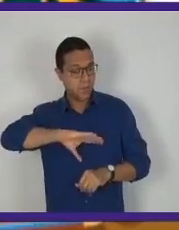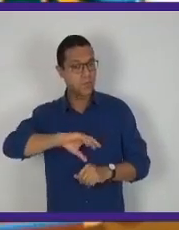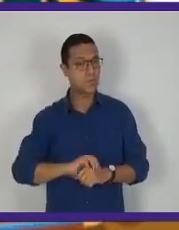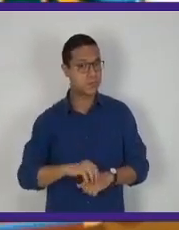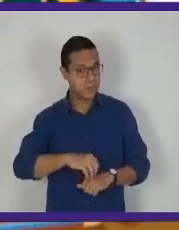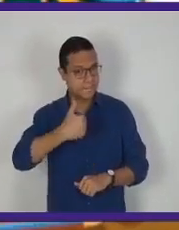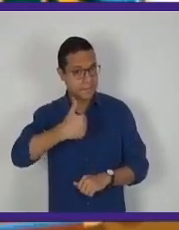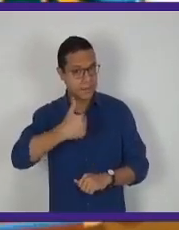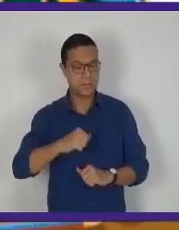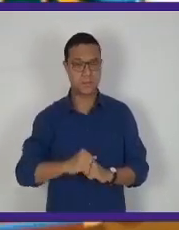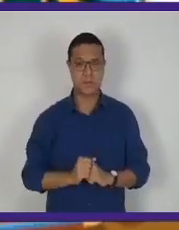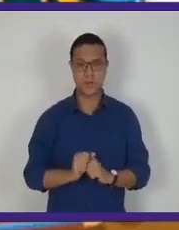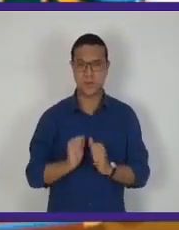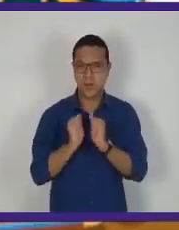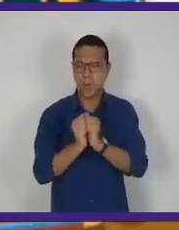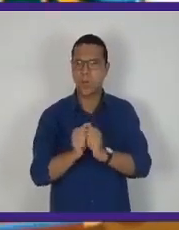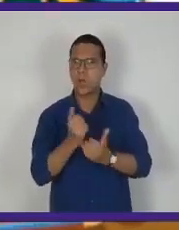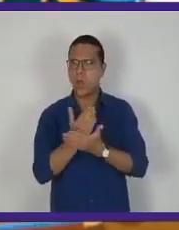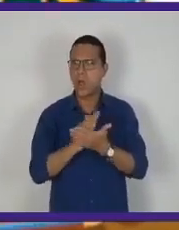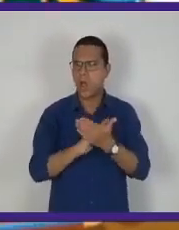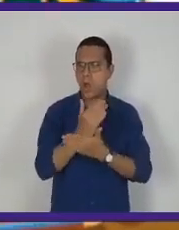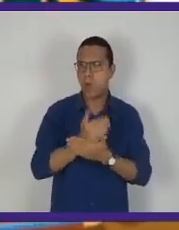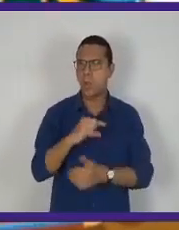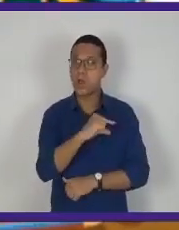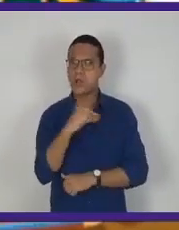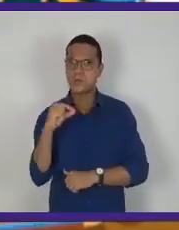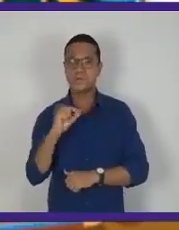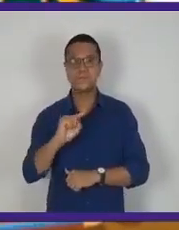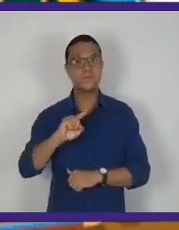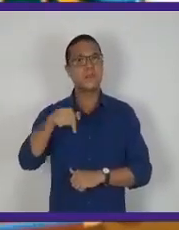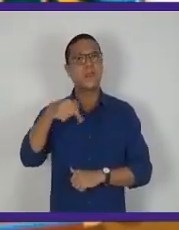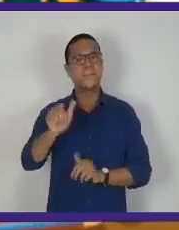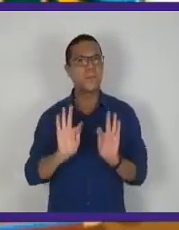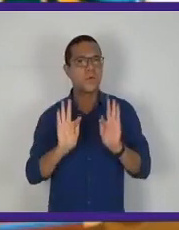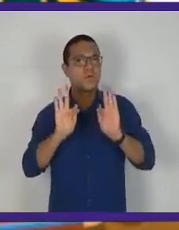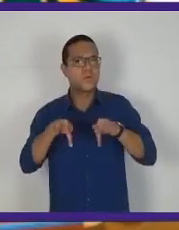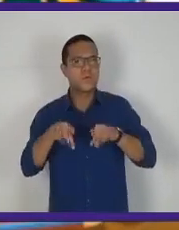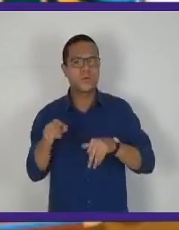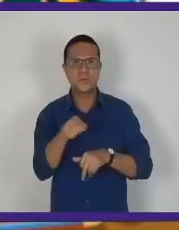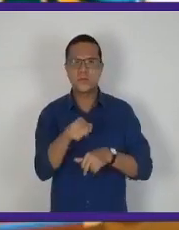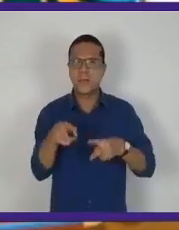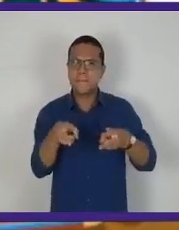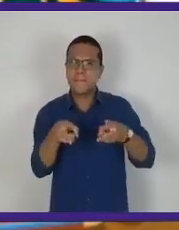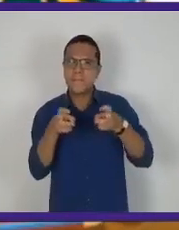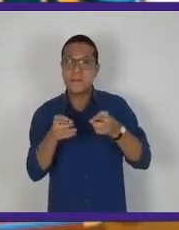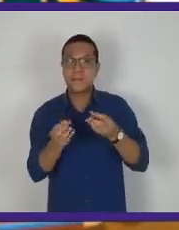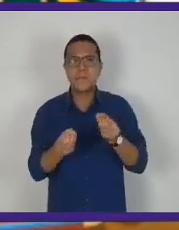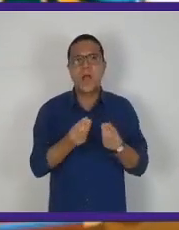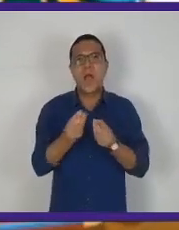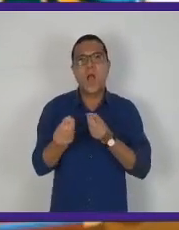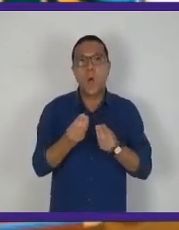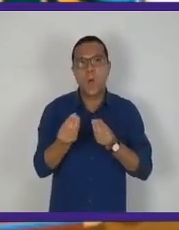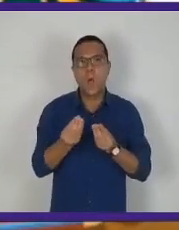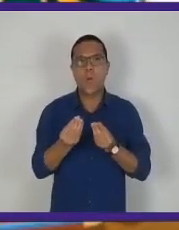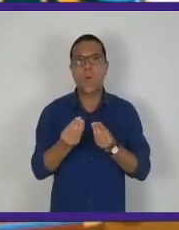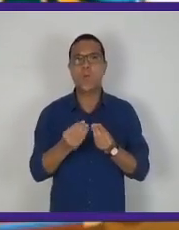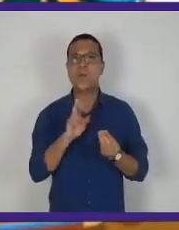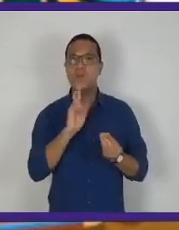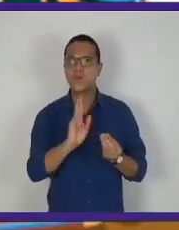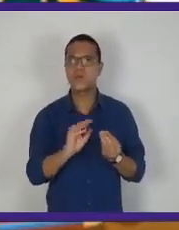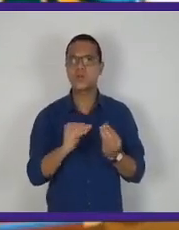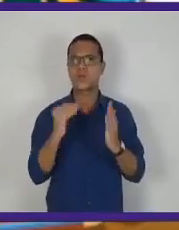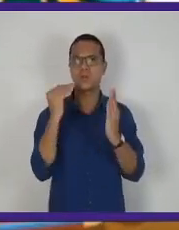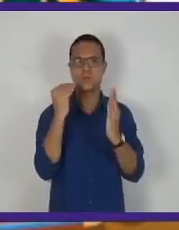língua portuguesa primeiro e com algumas alternativas. No final, vocês vão perceber como é que se